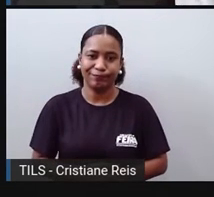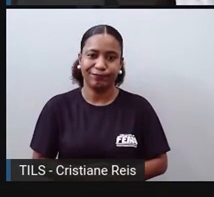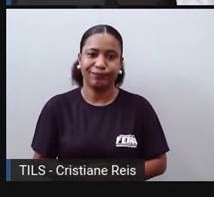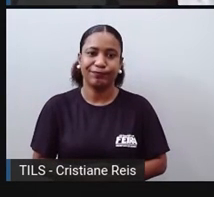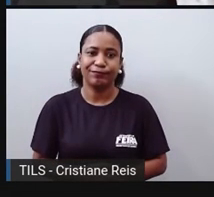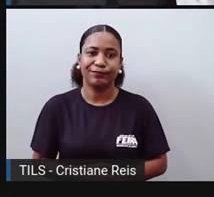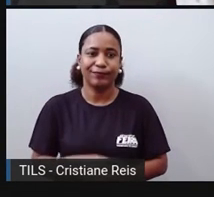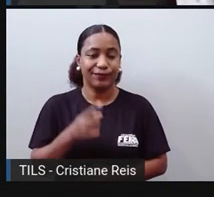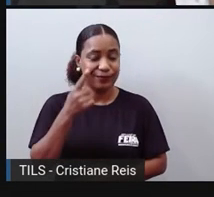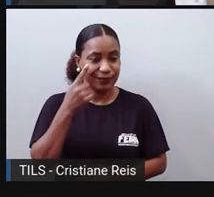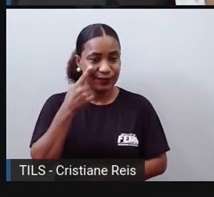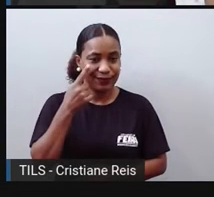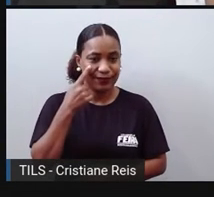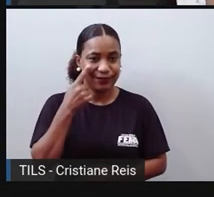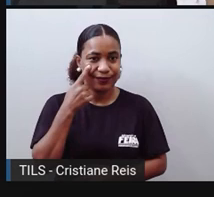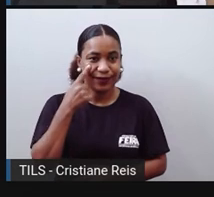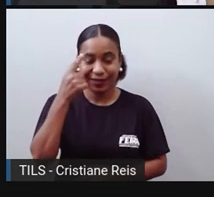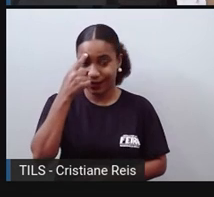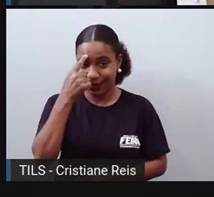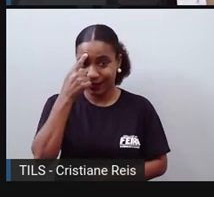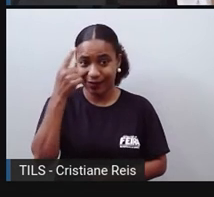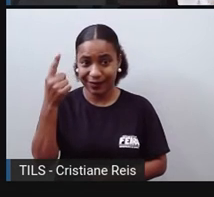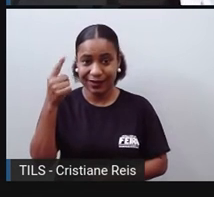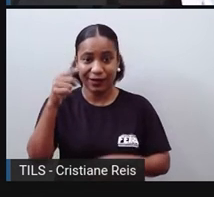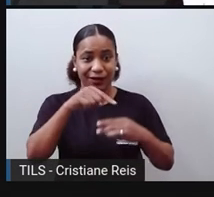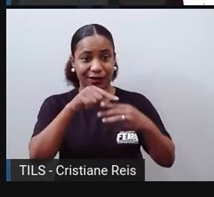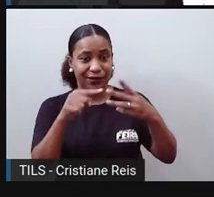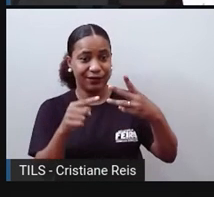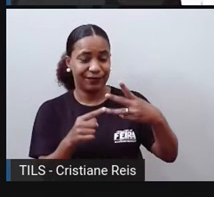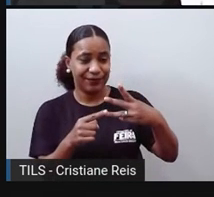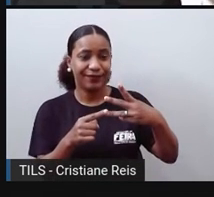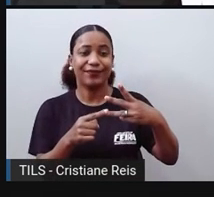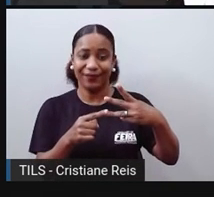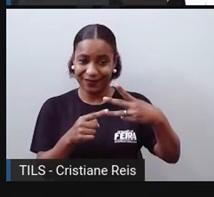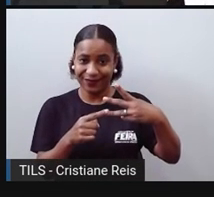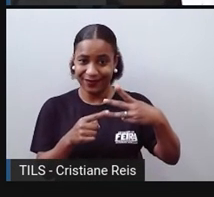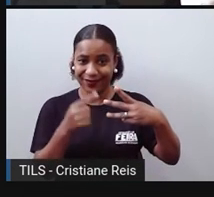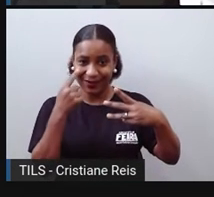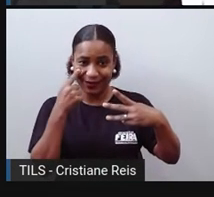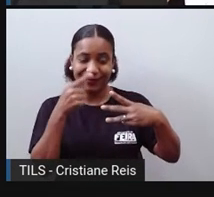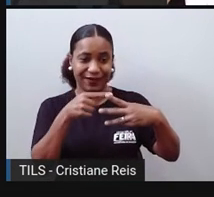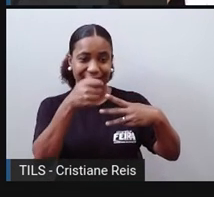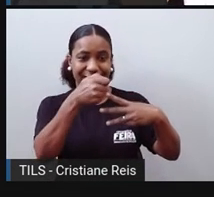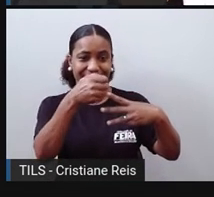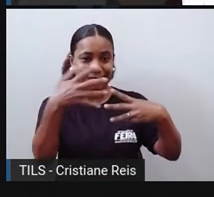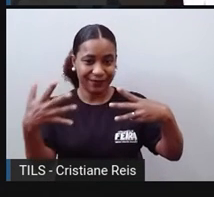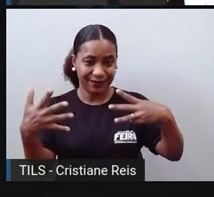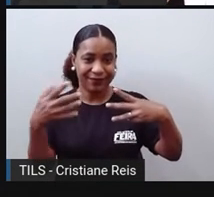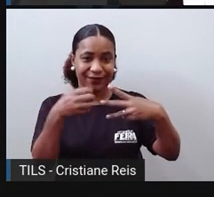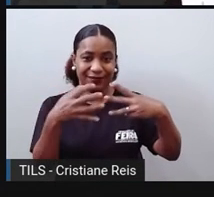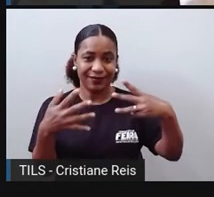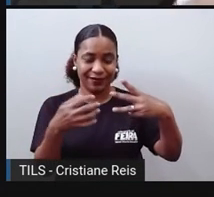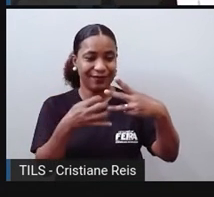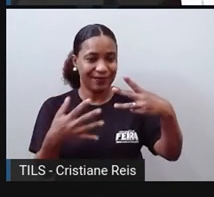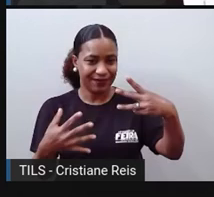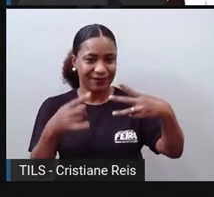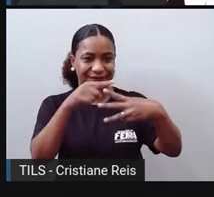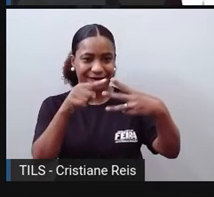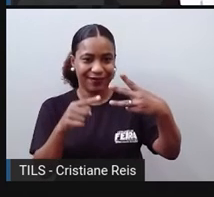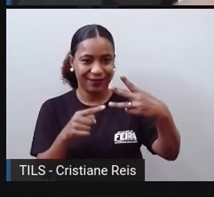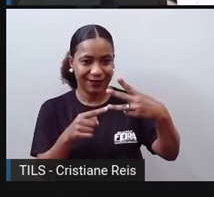Só para a gente, né, levar em consideração o que foi que eu disse para vocês. É esse crescimento natural, né, que é essa